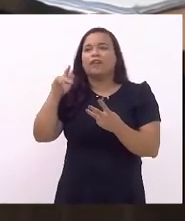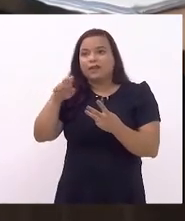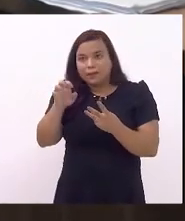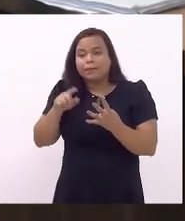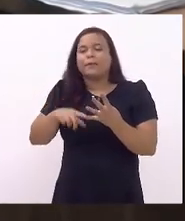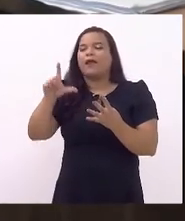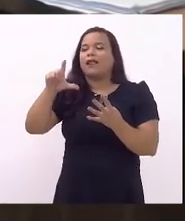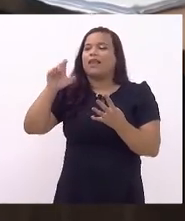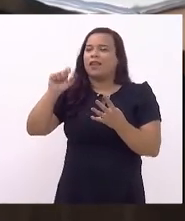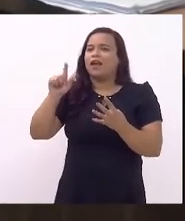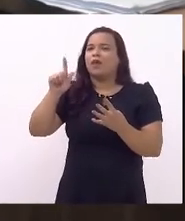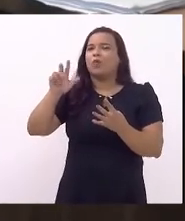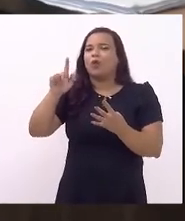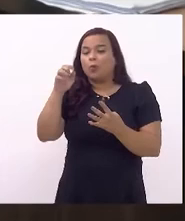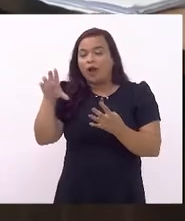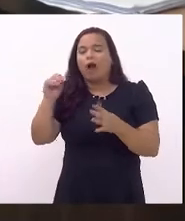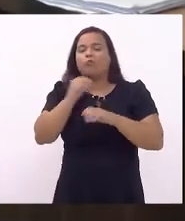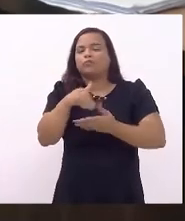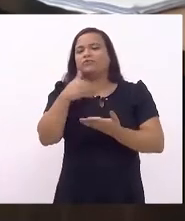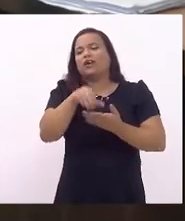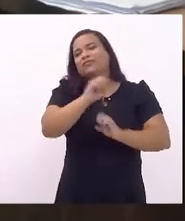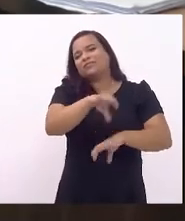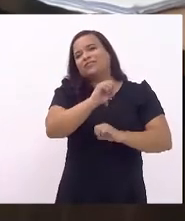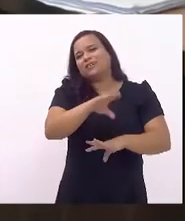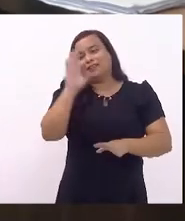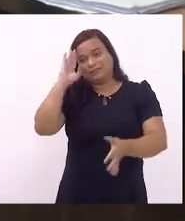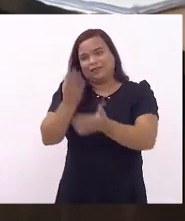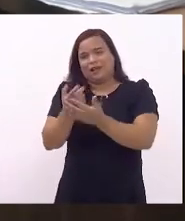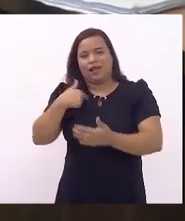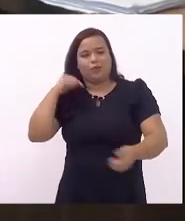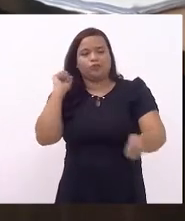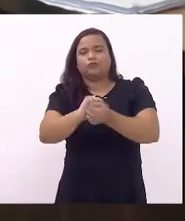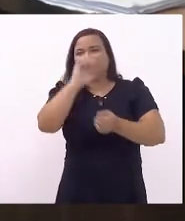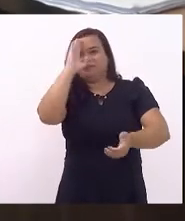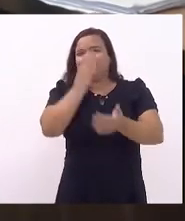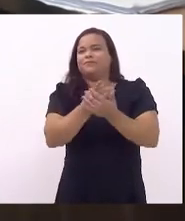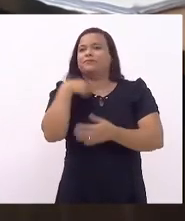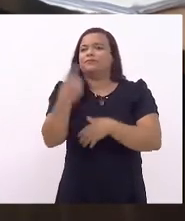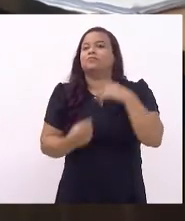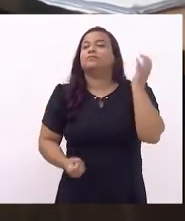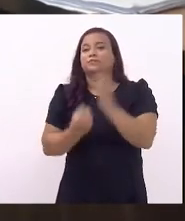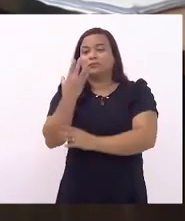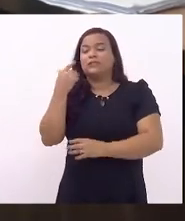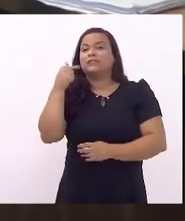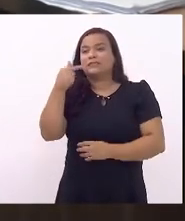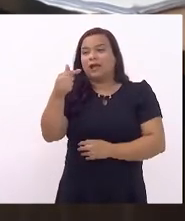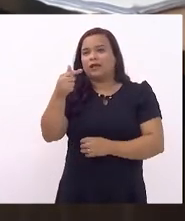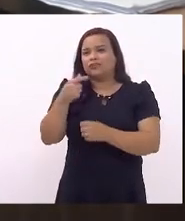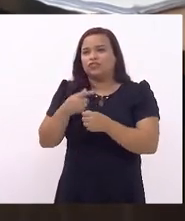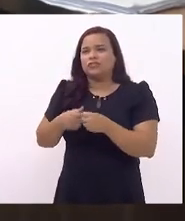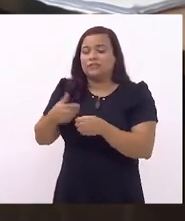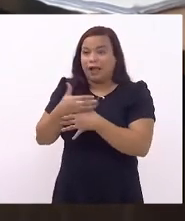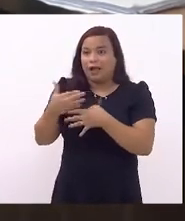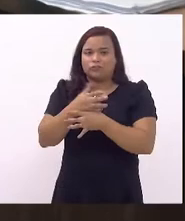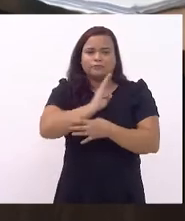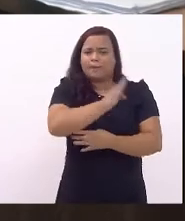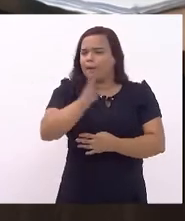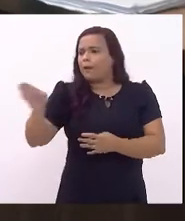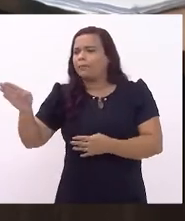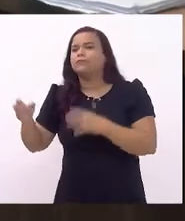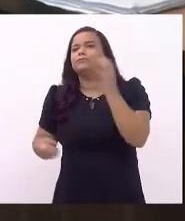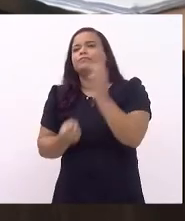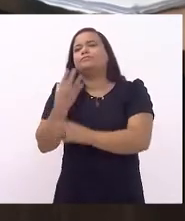CEDU que acreditaram e eu acreditei com eles. Construímos sete municípios em sete dias e